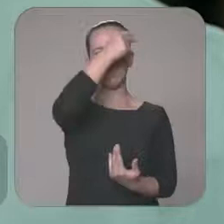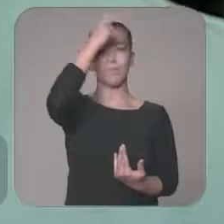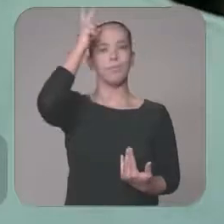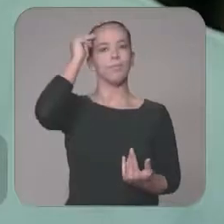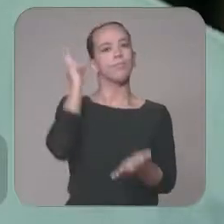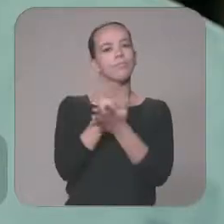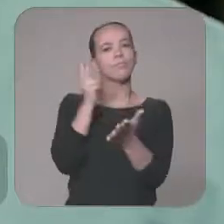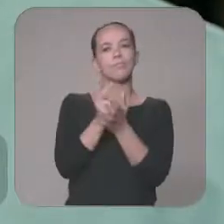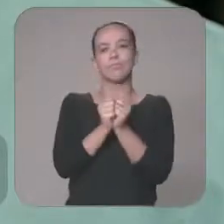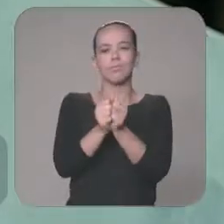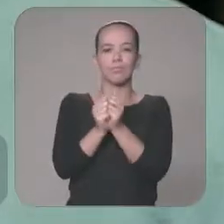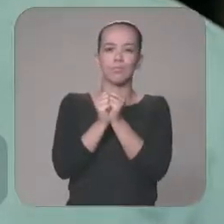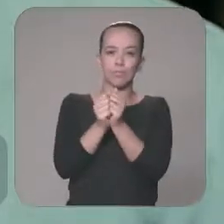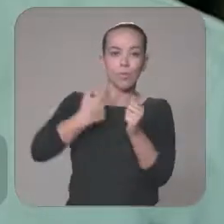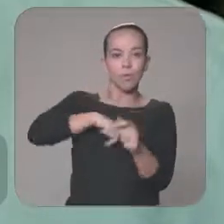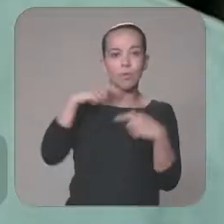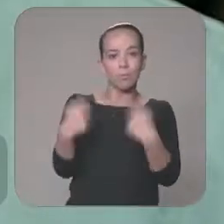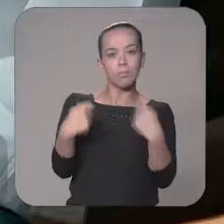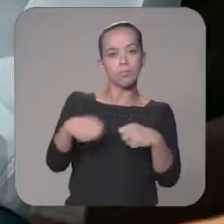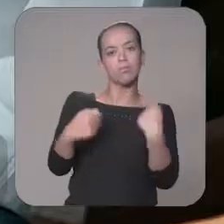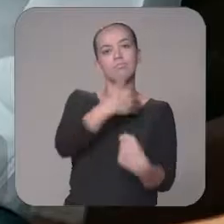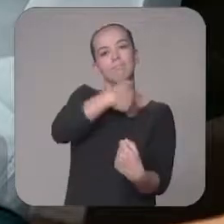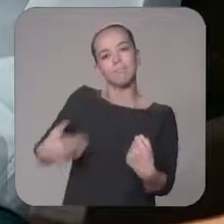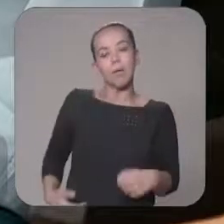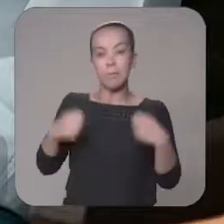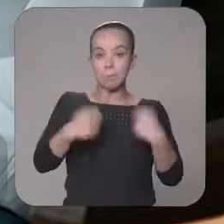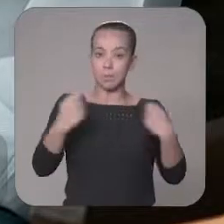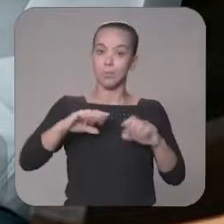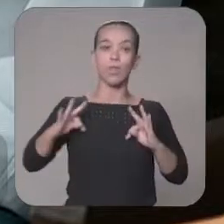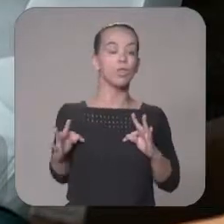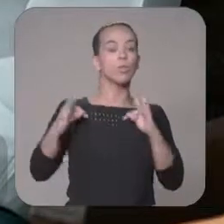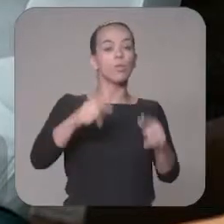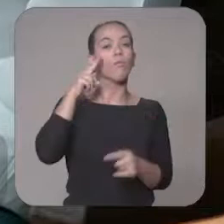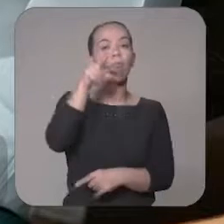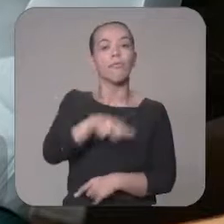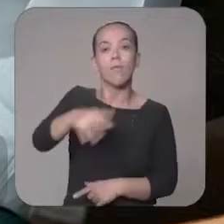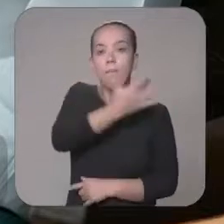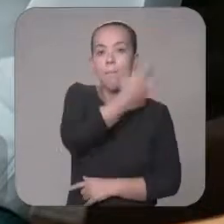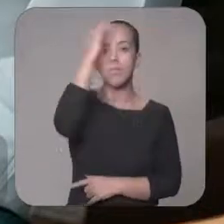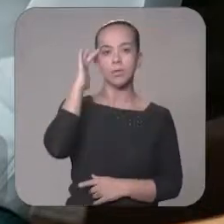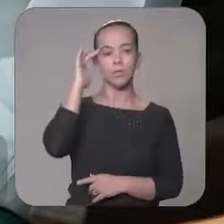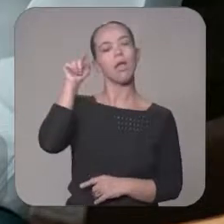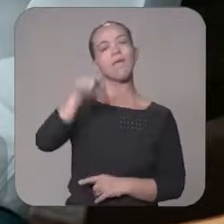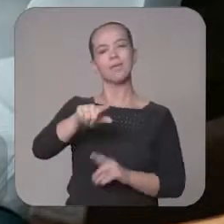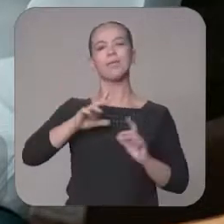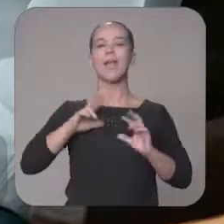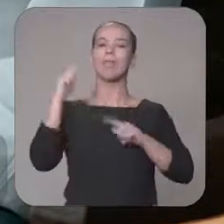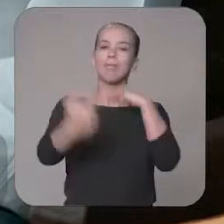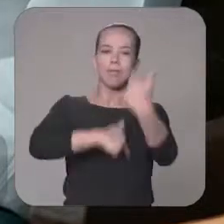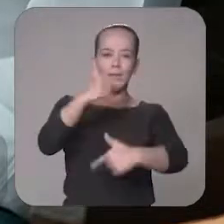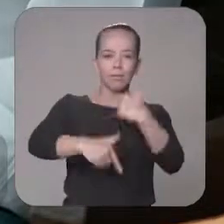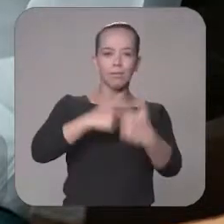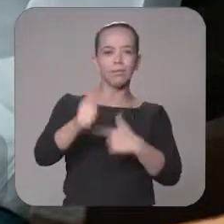da prefeitura, que eles estão sempre presentes nas nossas necessidades. O governo tem que governar para todos, olhar as pessoas. E acho que esse foi o